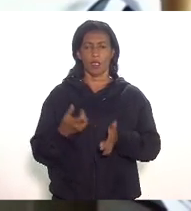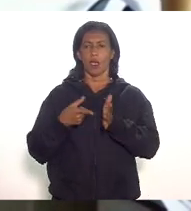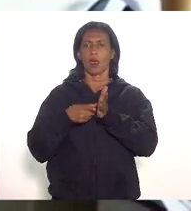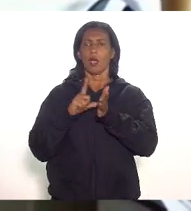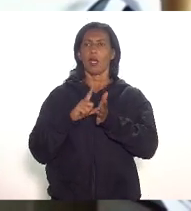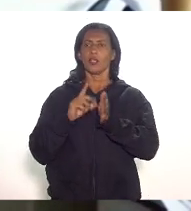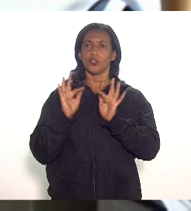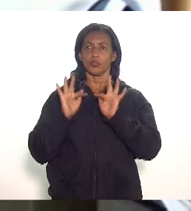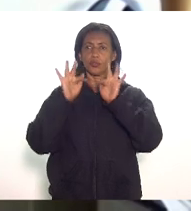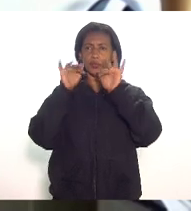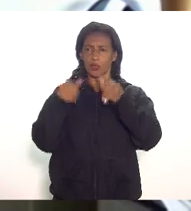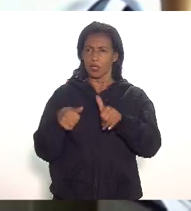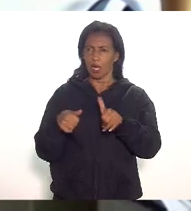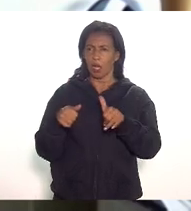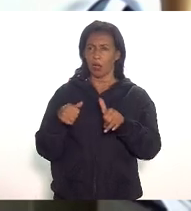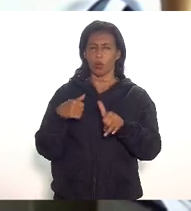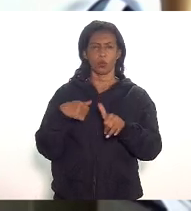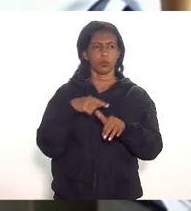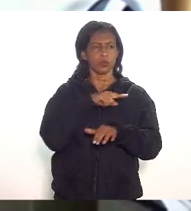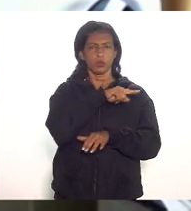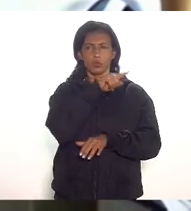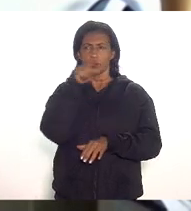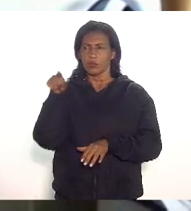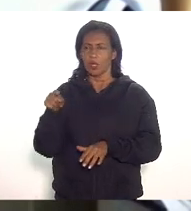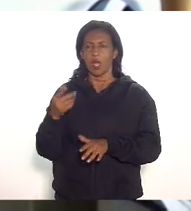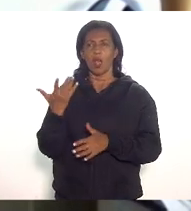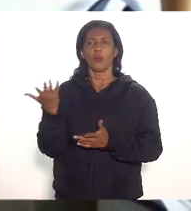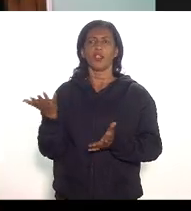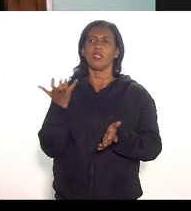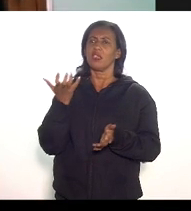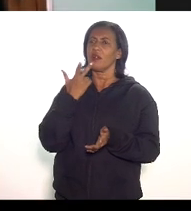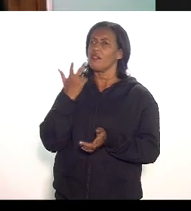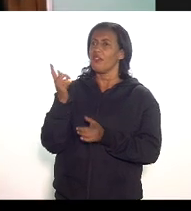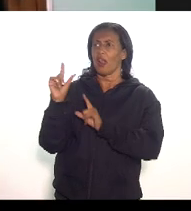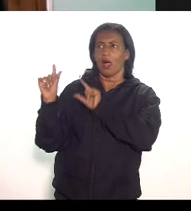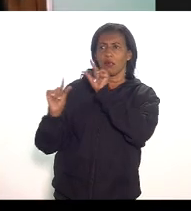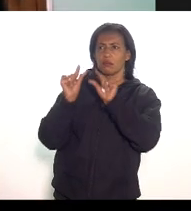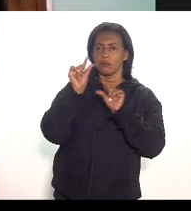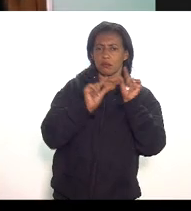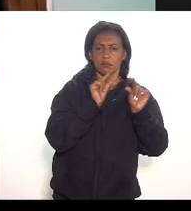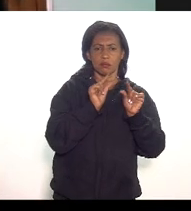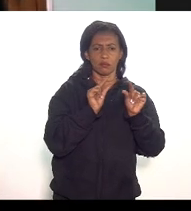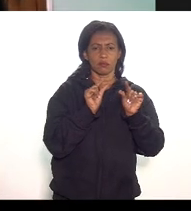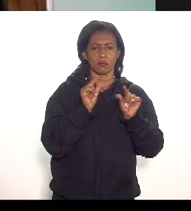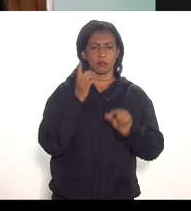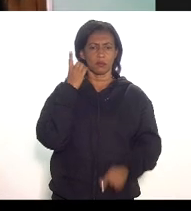encerramento se alguém ainda quer fazer um curto pronunciamento deputado Márcio Pacheco